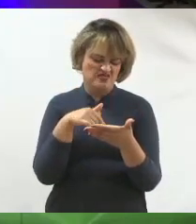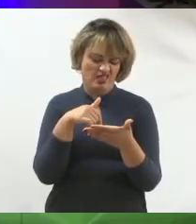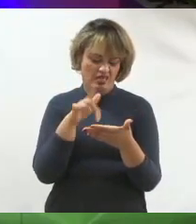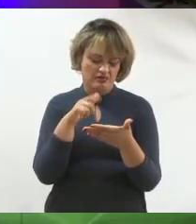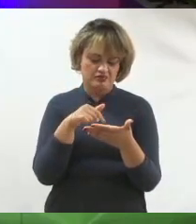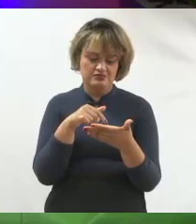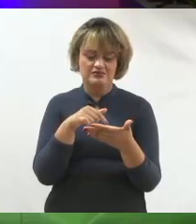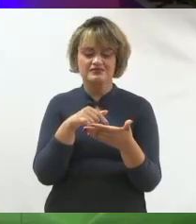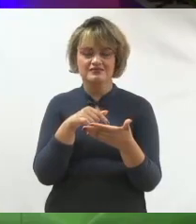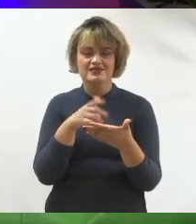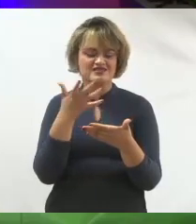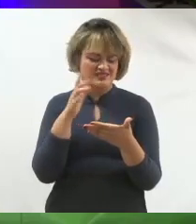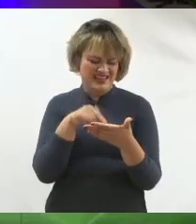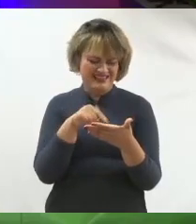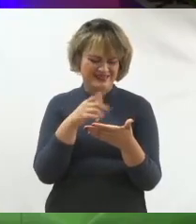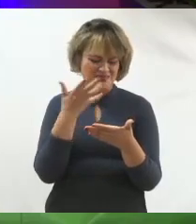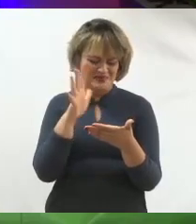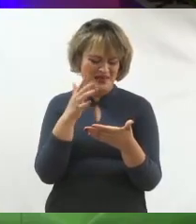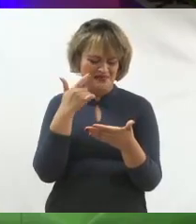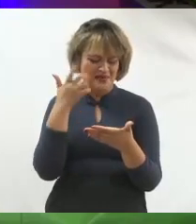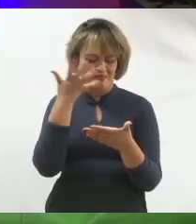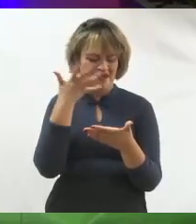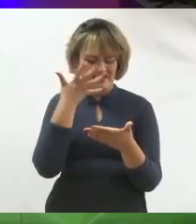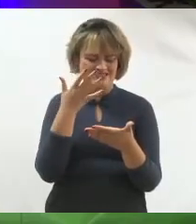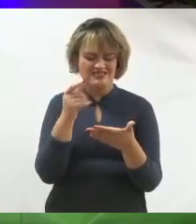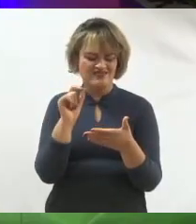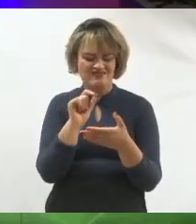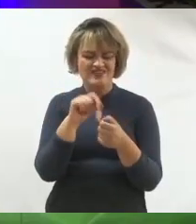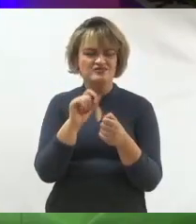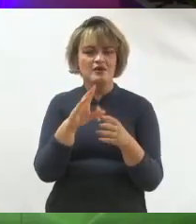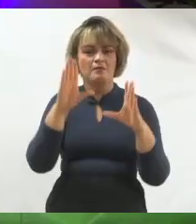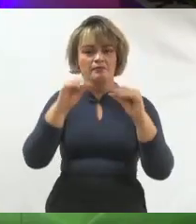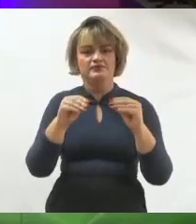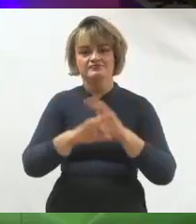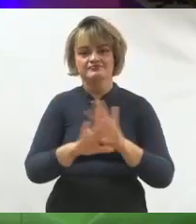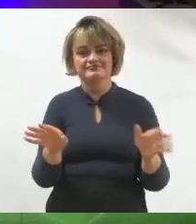Você que está me assistindo. Você não quer mais assistir essa palestra agora. Você vai lá e faz assim,